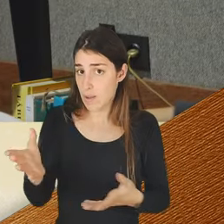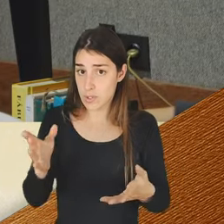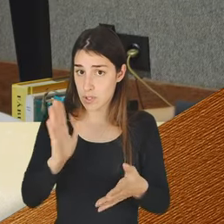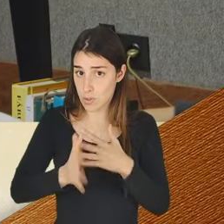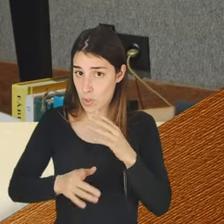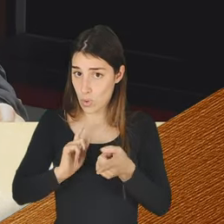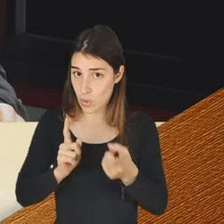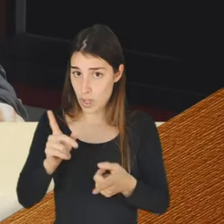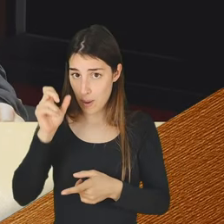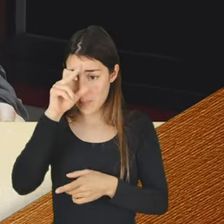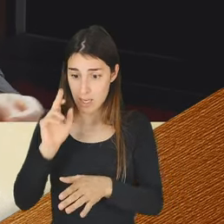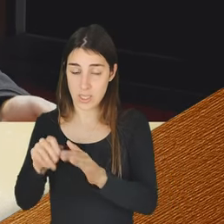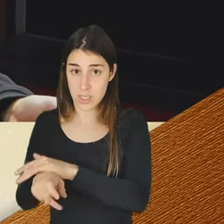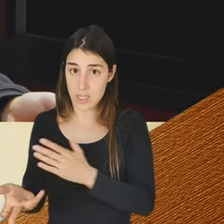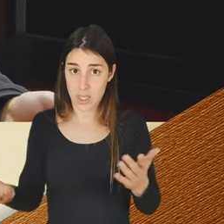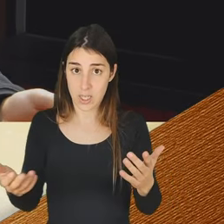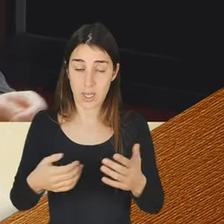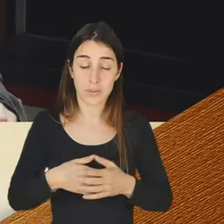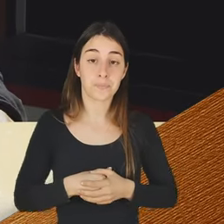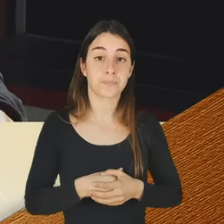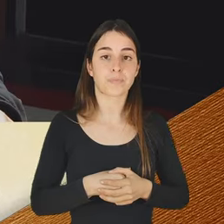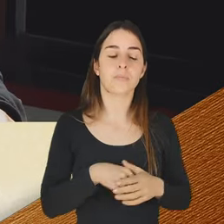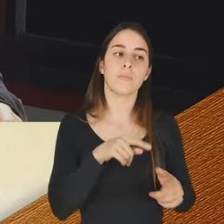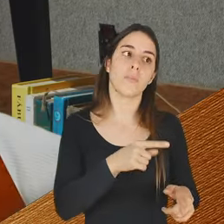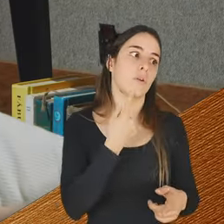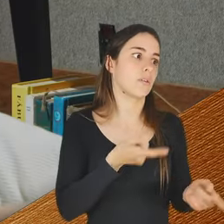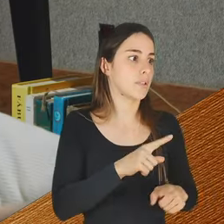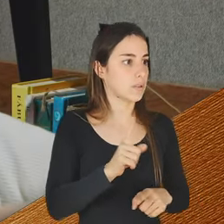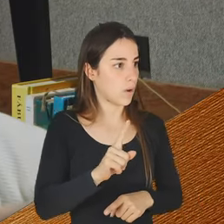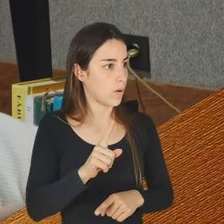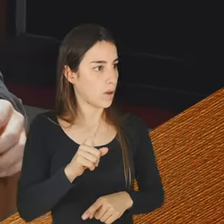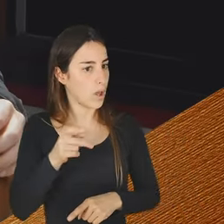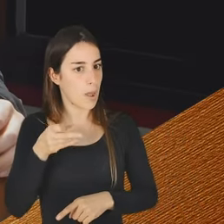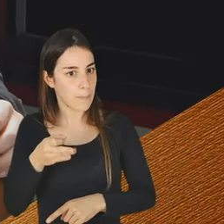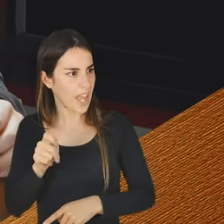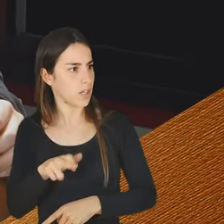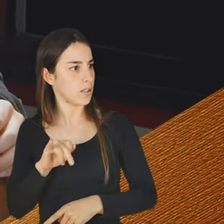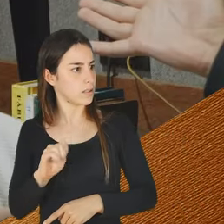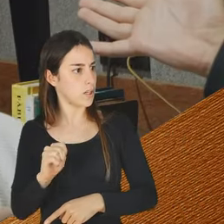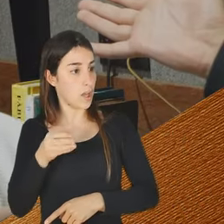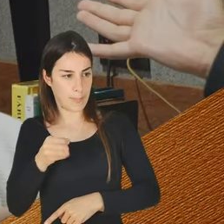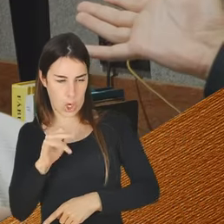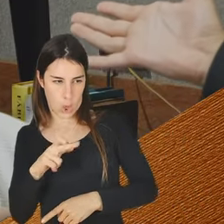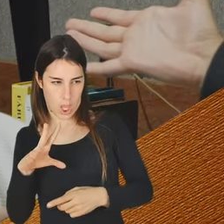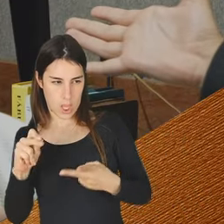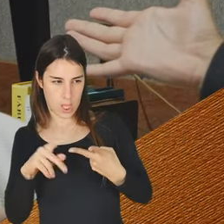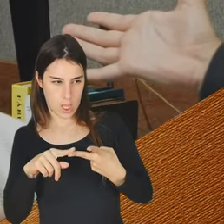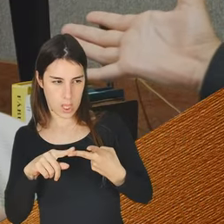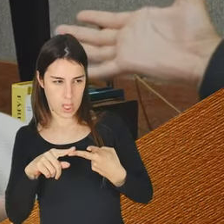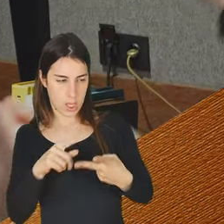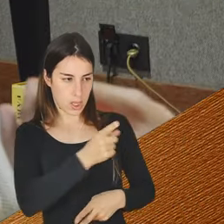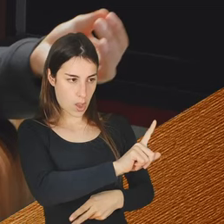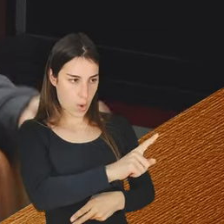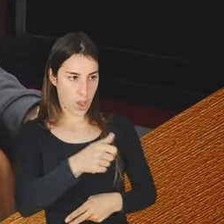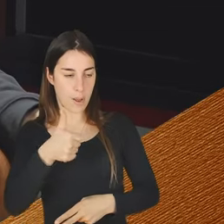pênis, por favor. Pá, isto outra vez não. Para o piroque? Não. Bregalho? Bregalho não é ofensivo, é o meu